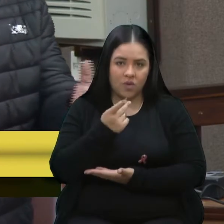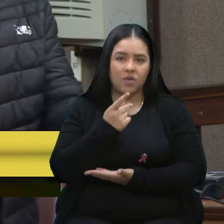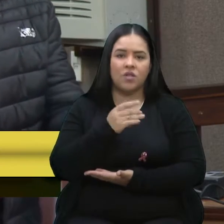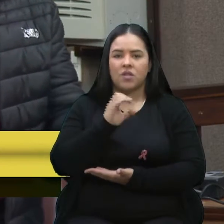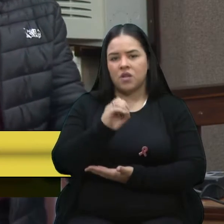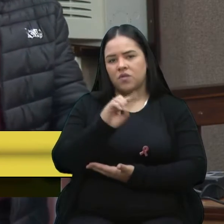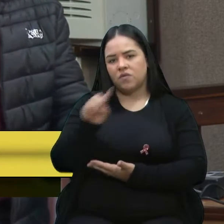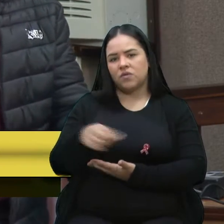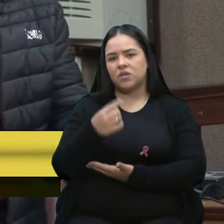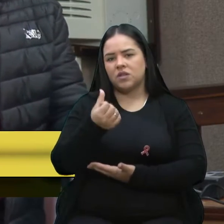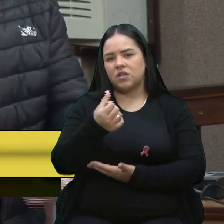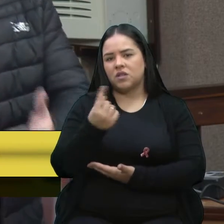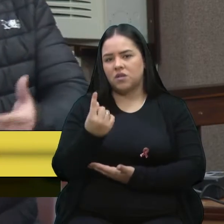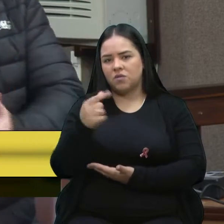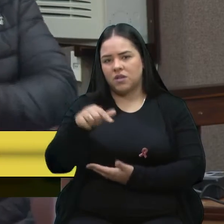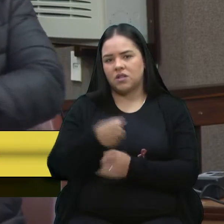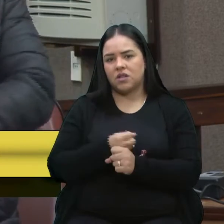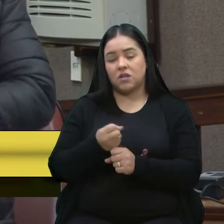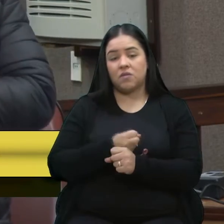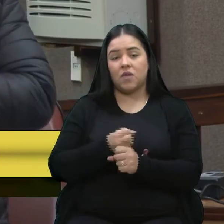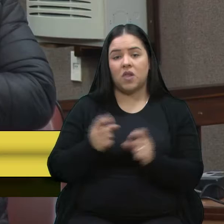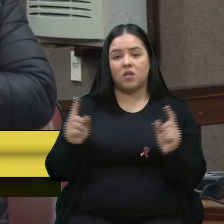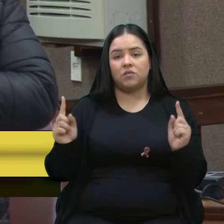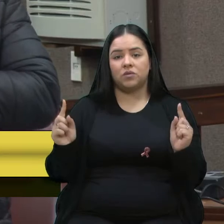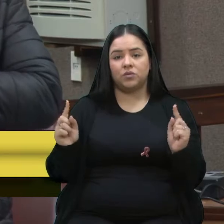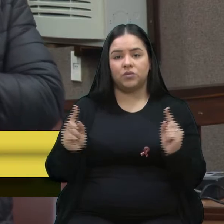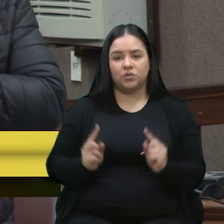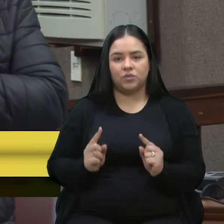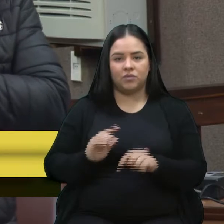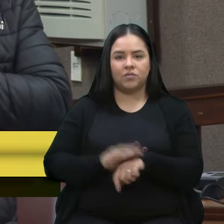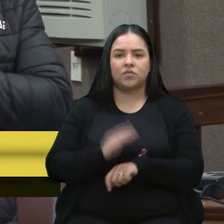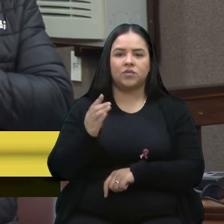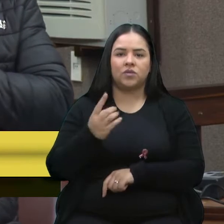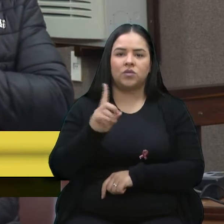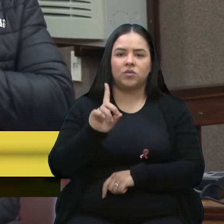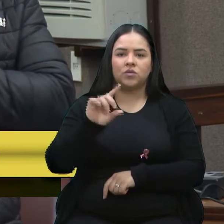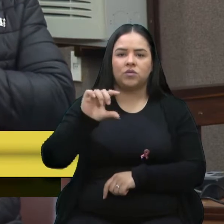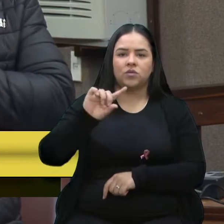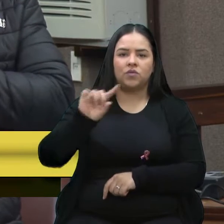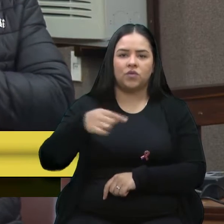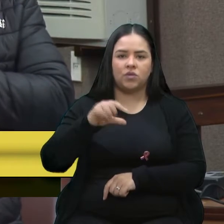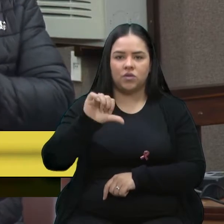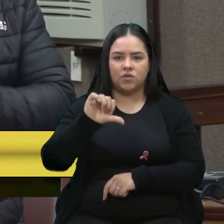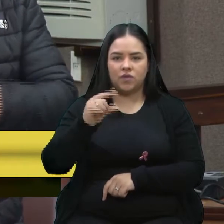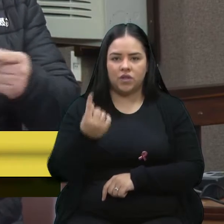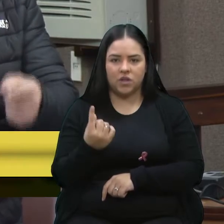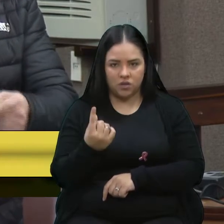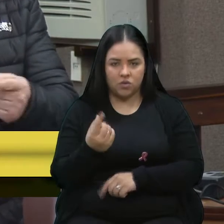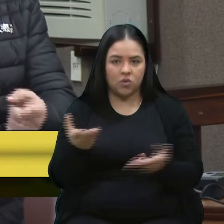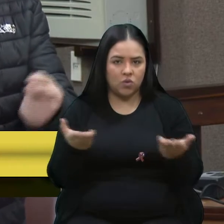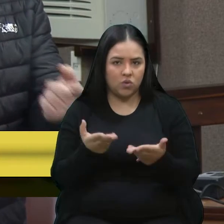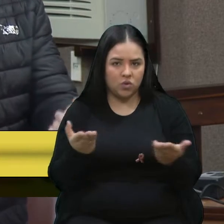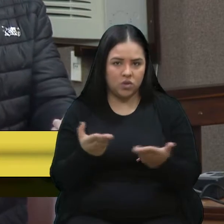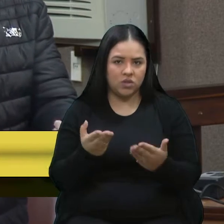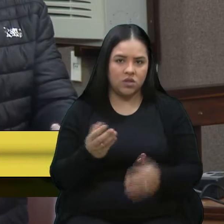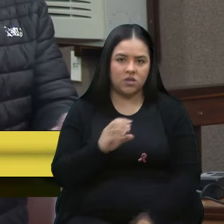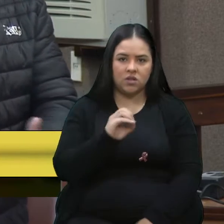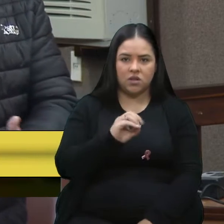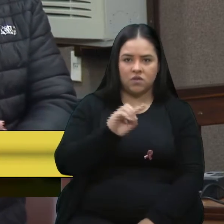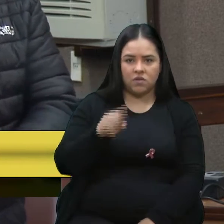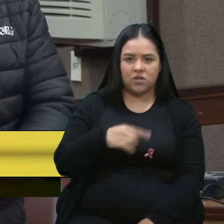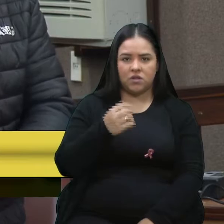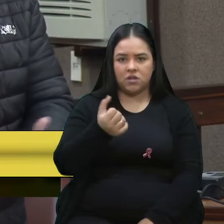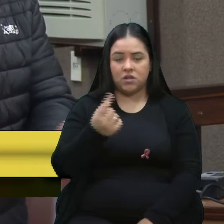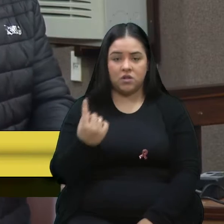R$,61 esse ano e baixaria ainda mais. De R 1,91 que hoje está sendo cobrado, estaria em R$ 0,61.